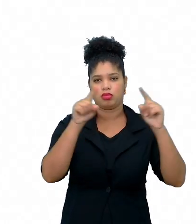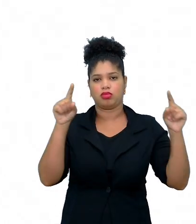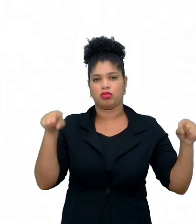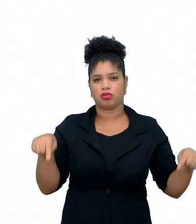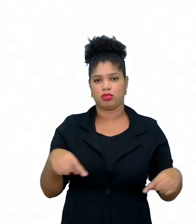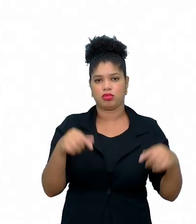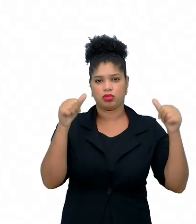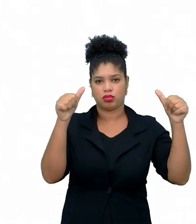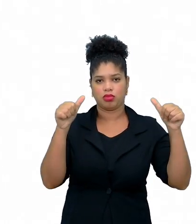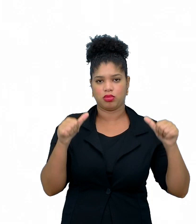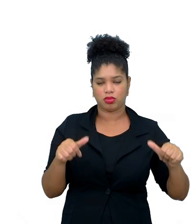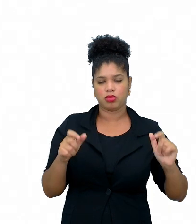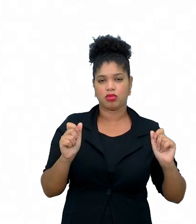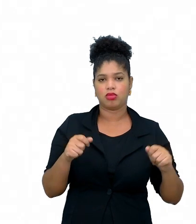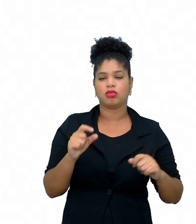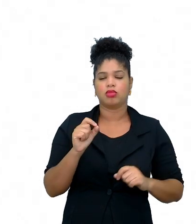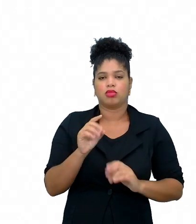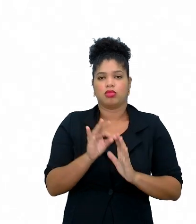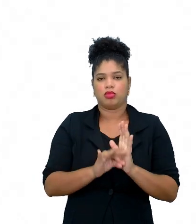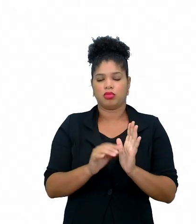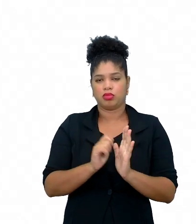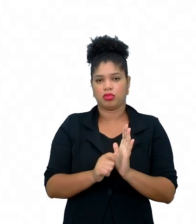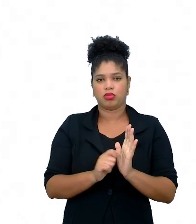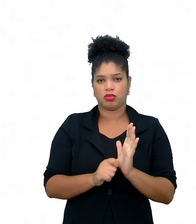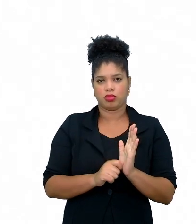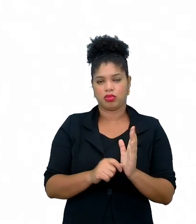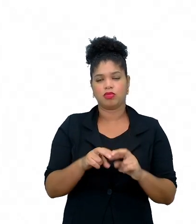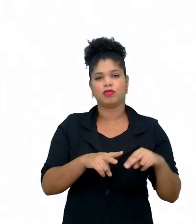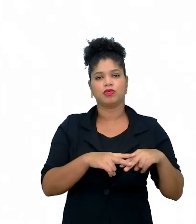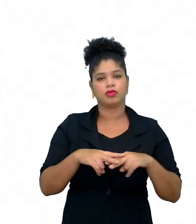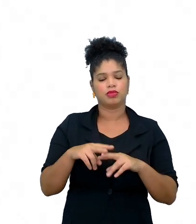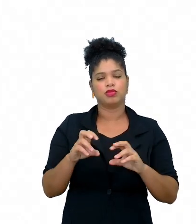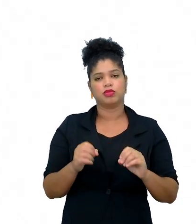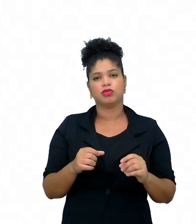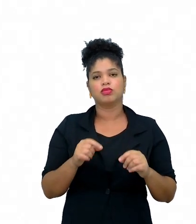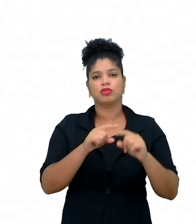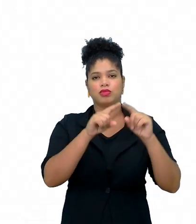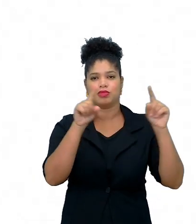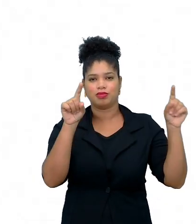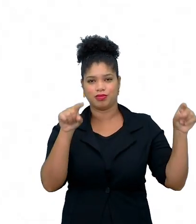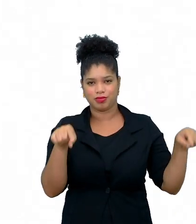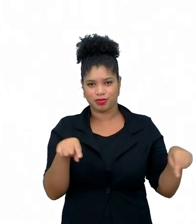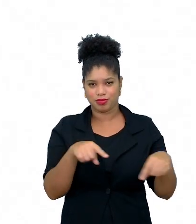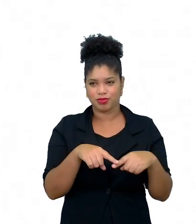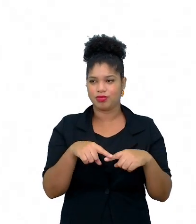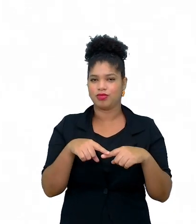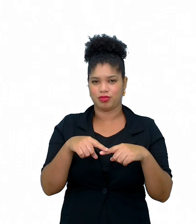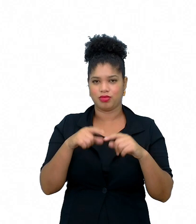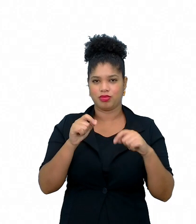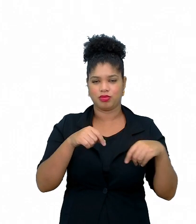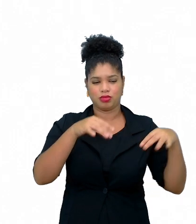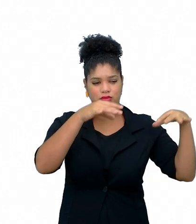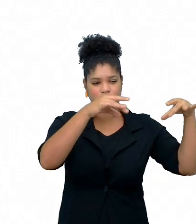revisão dos textos escritos, né, ou para eles fazerem catases, murais, varal, né,